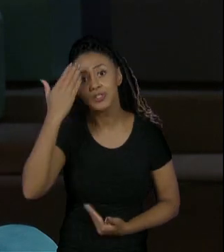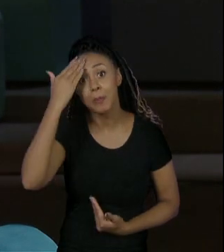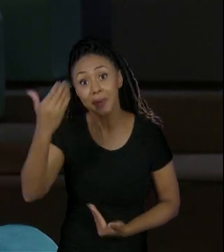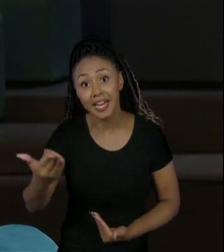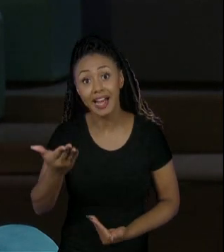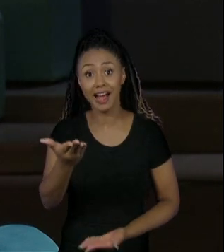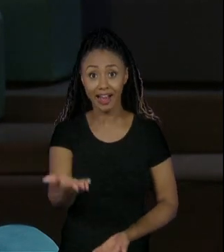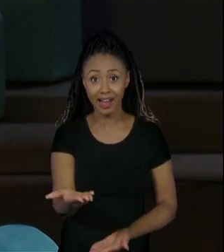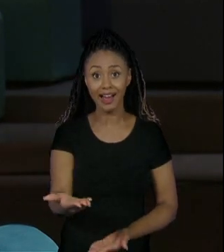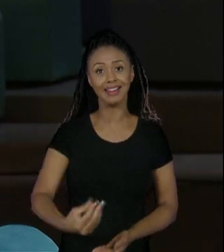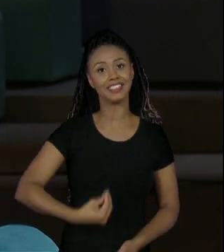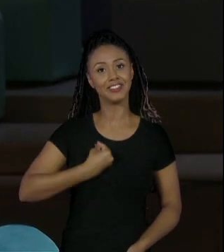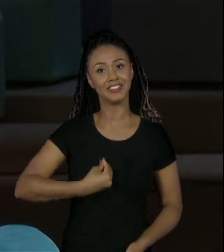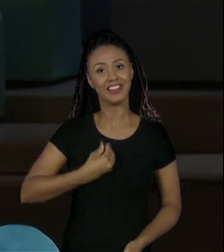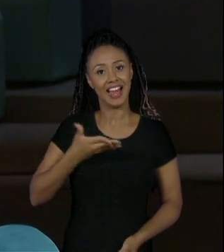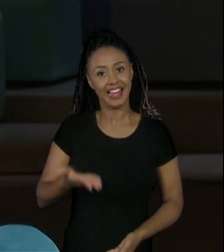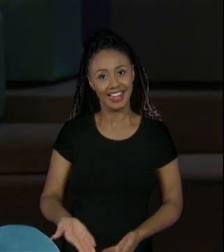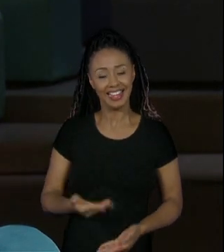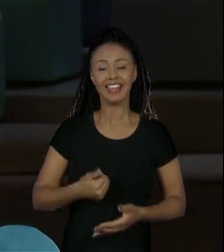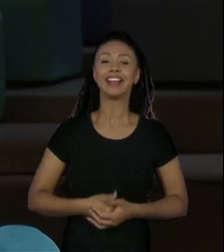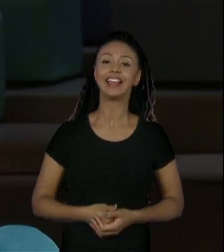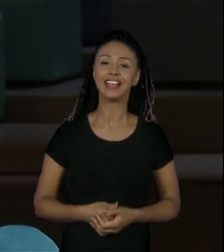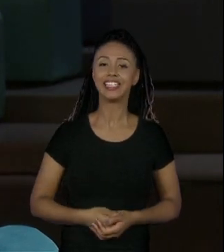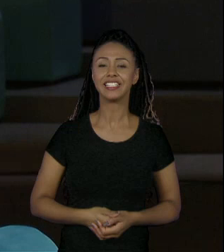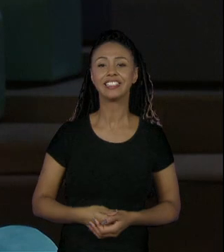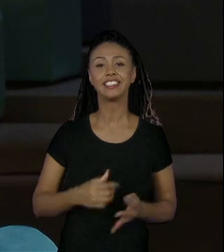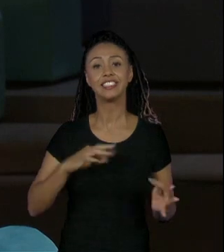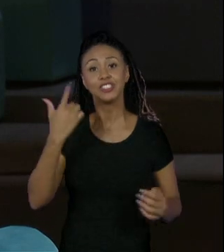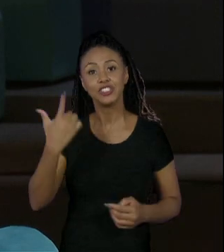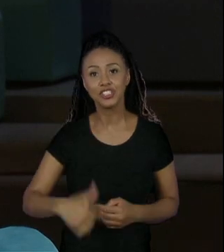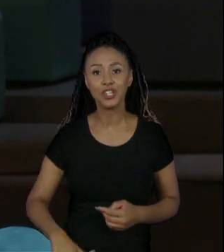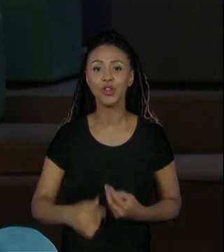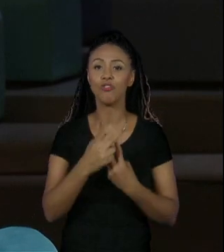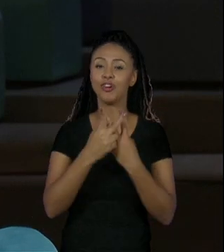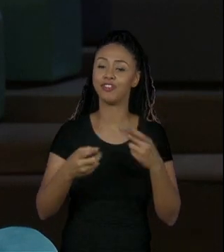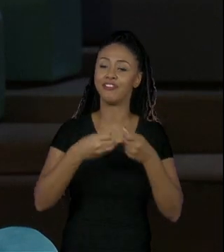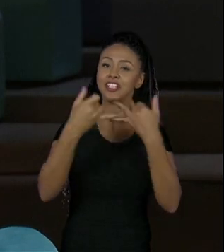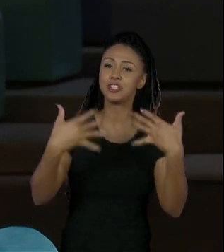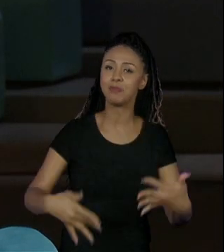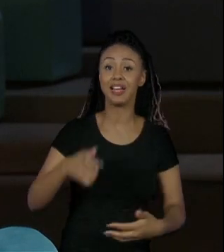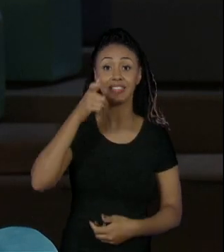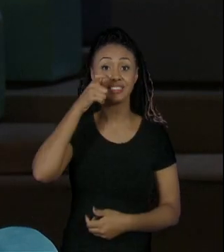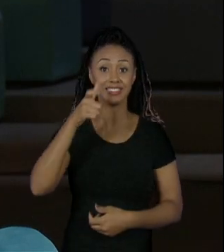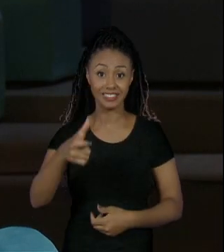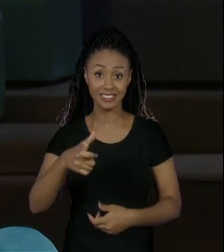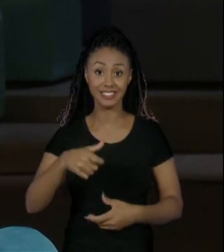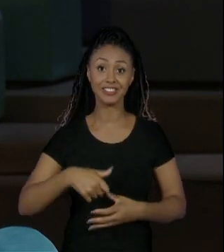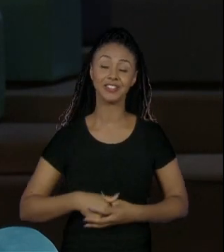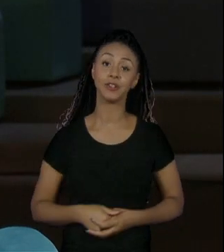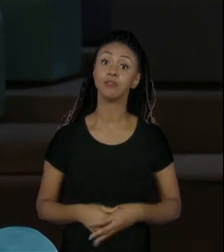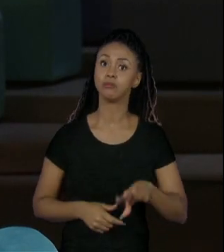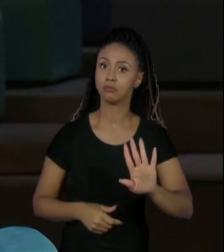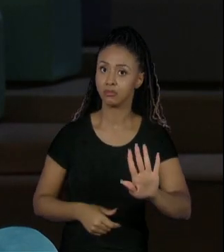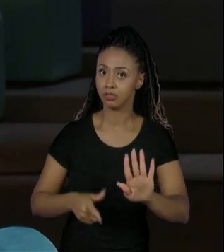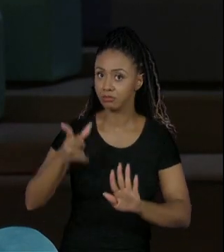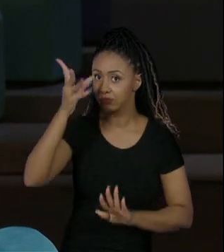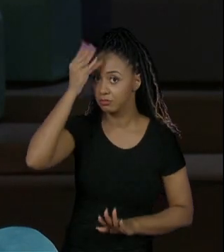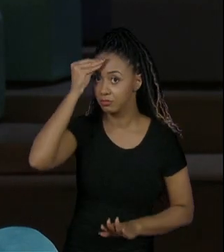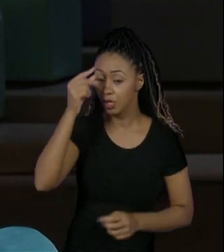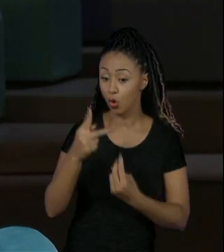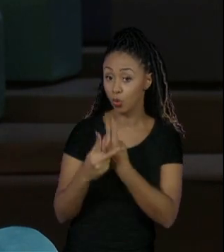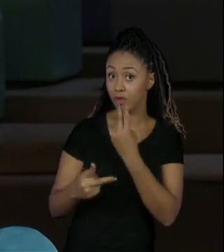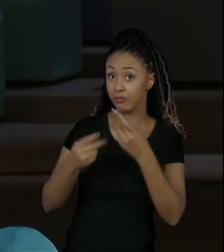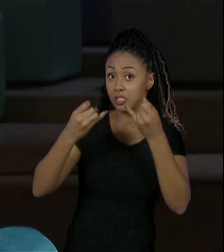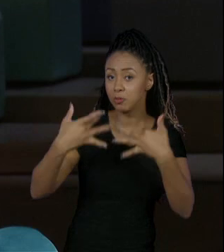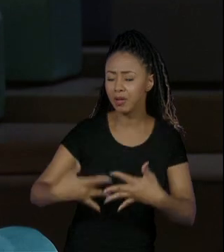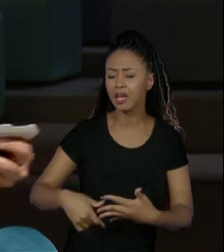contar com a presença de você aí em casa também, que assistiu mais um conteúdo aqui da Univesp TV. Não esqueça, o Univesp